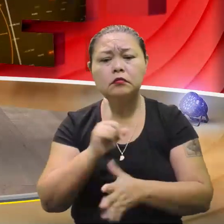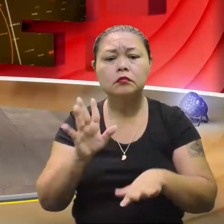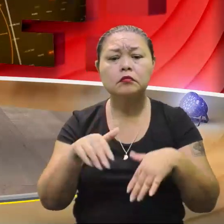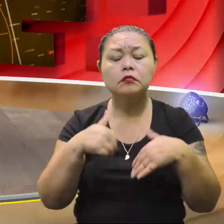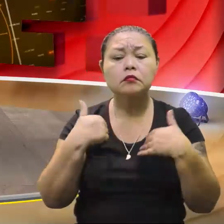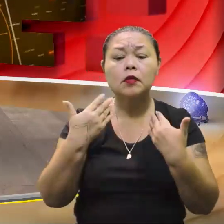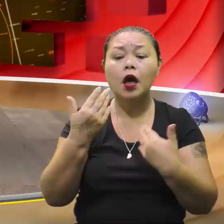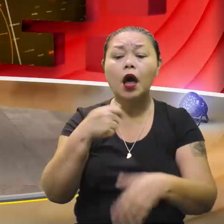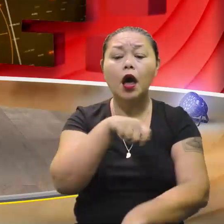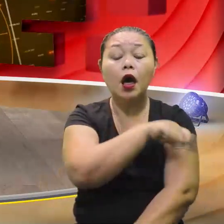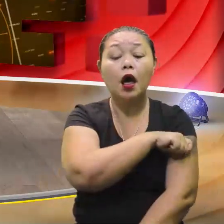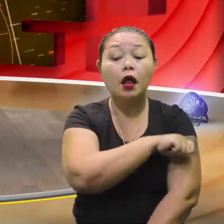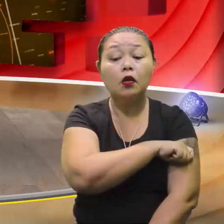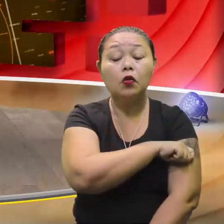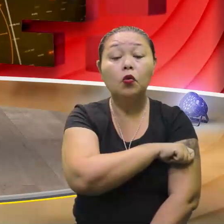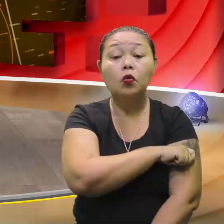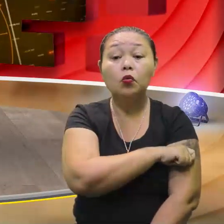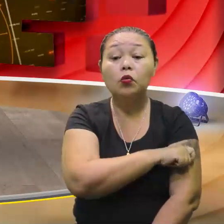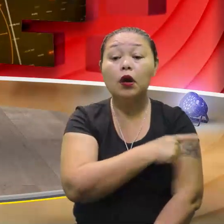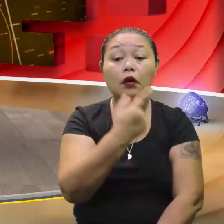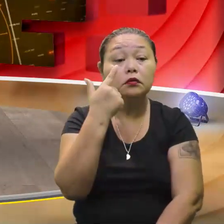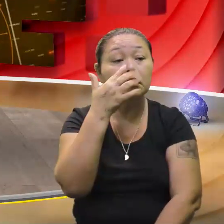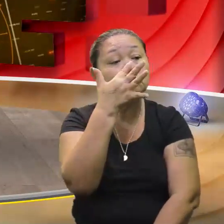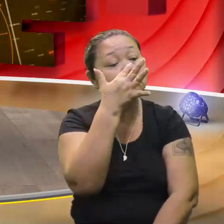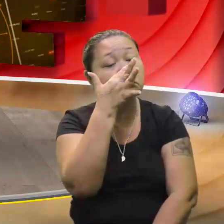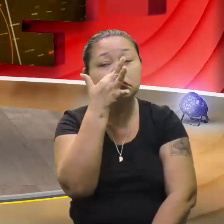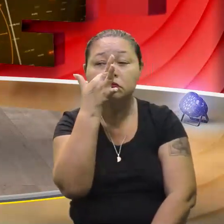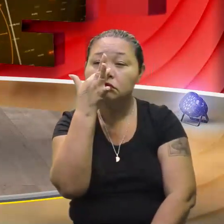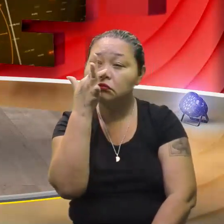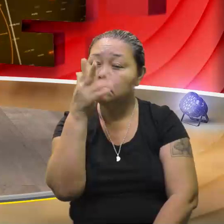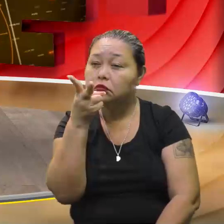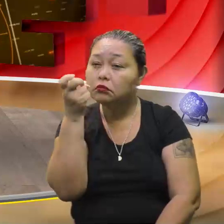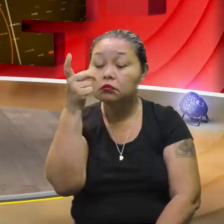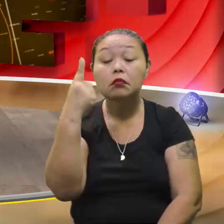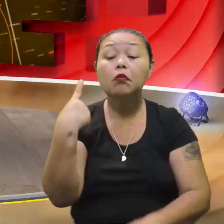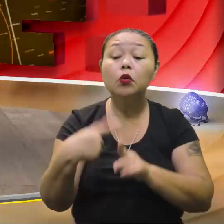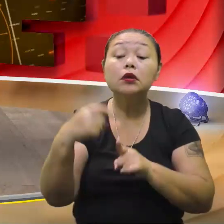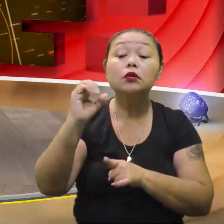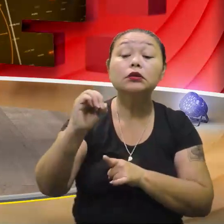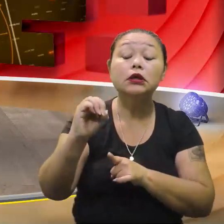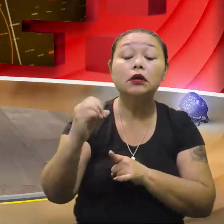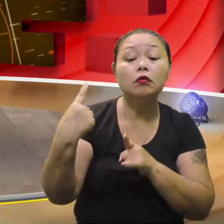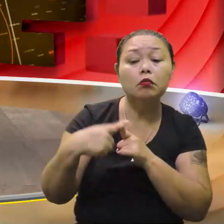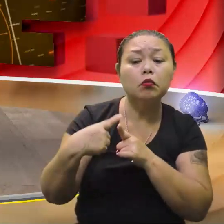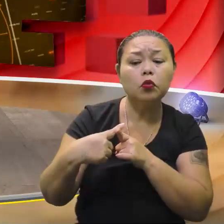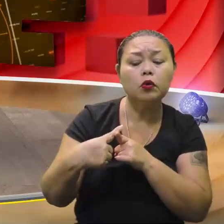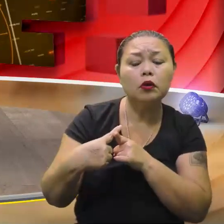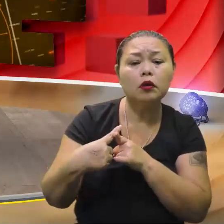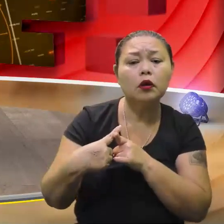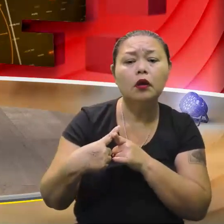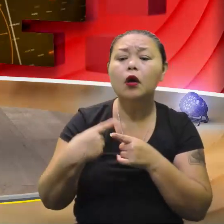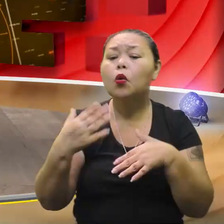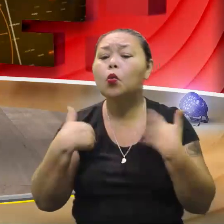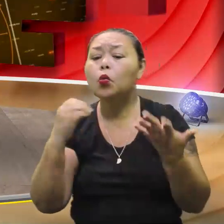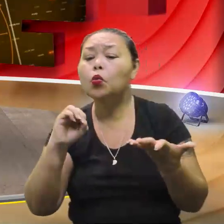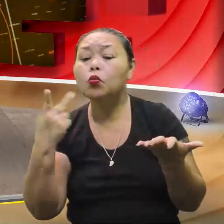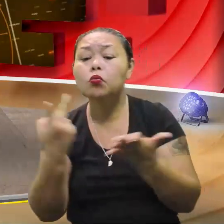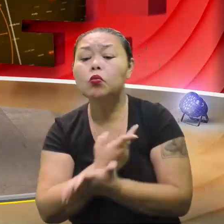o acontece. Aluno tem que ser observador. Ah, por que deu zero? Ah, deu zero aqui. Mas quando dá